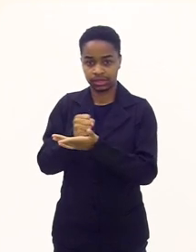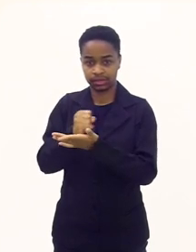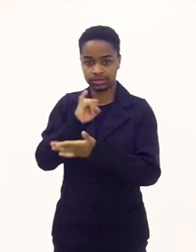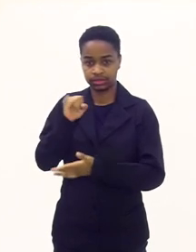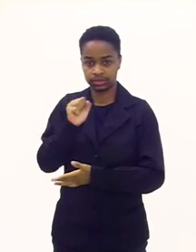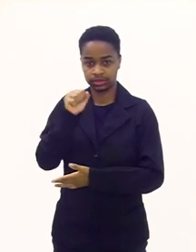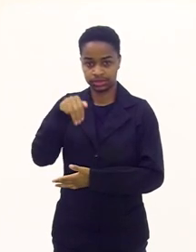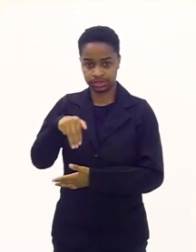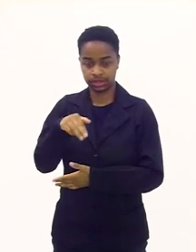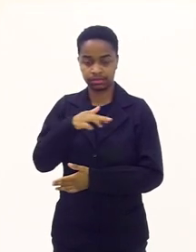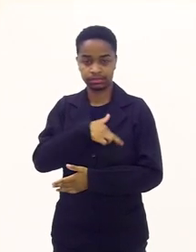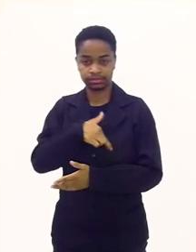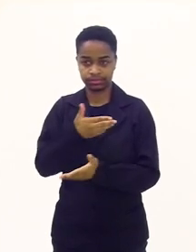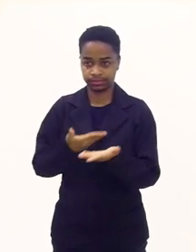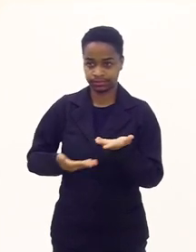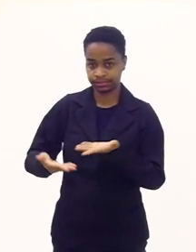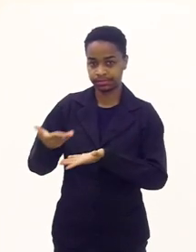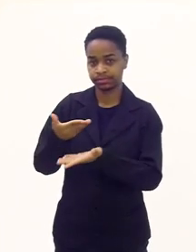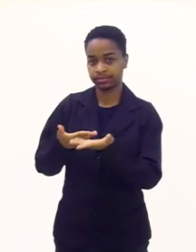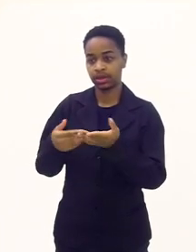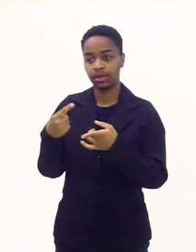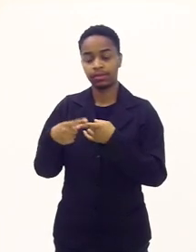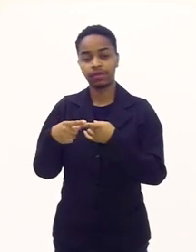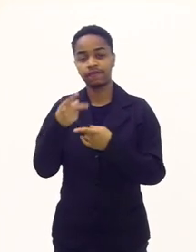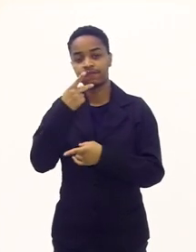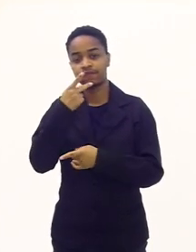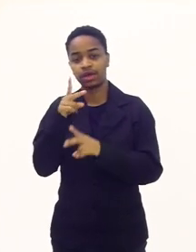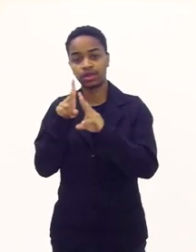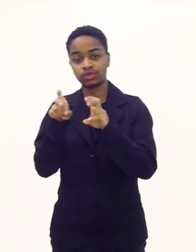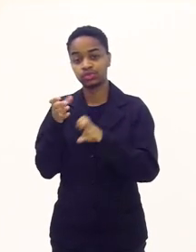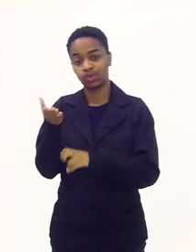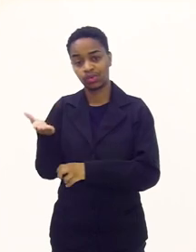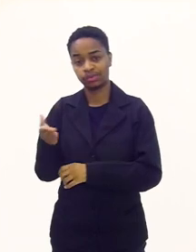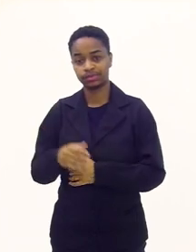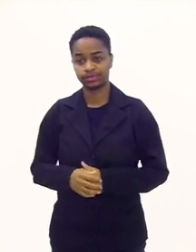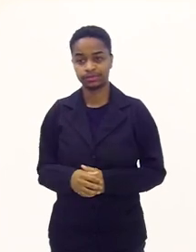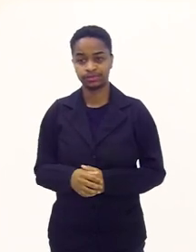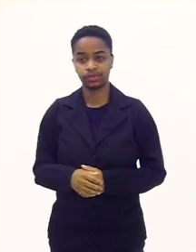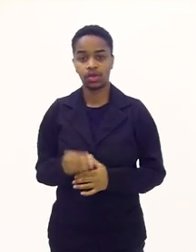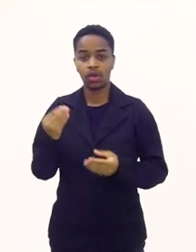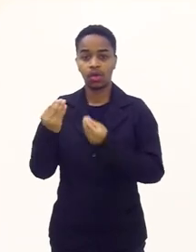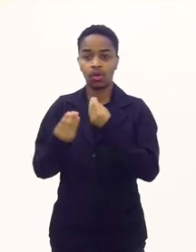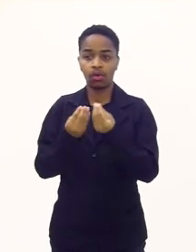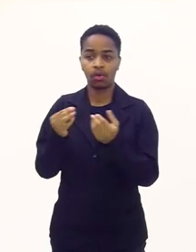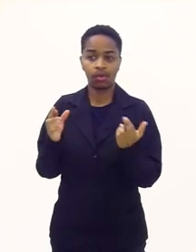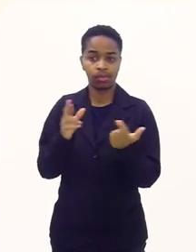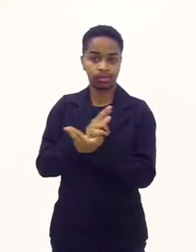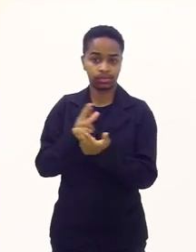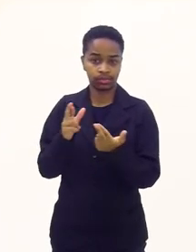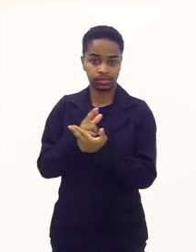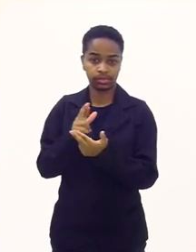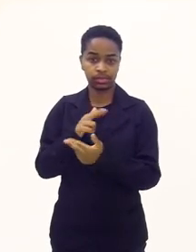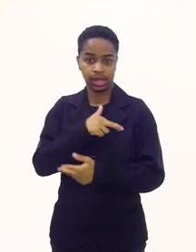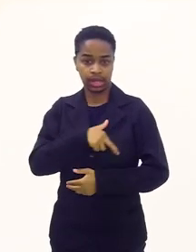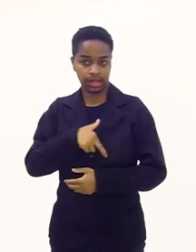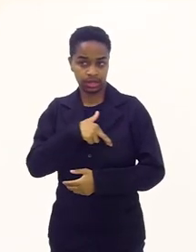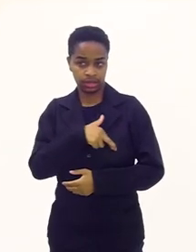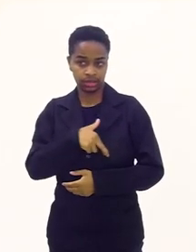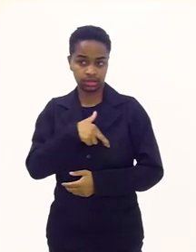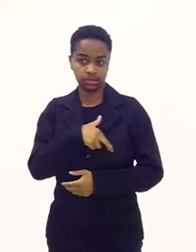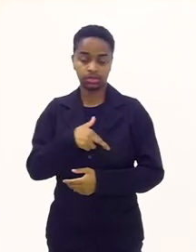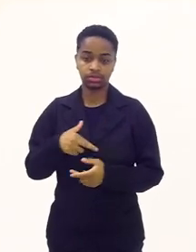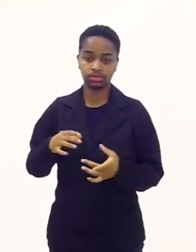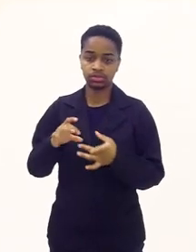o Game Jam Interreligioso, porque ela fala justamente sobre isso, sobre a relação das religiões